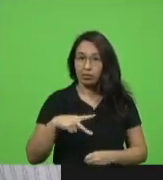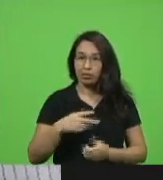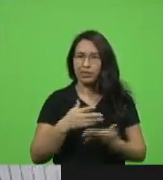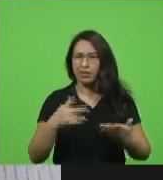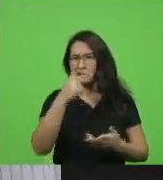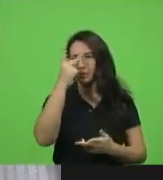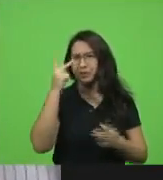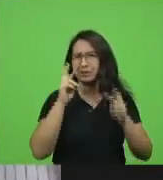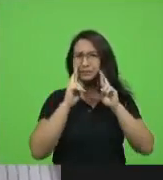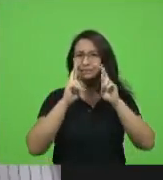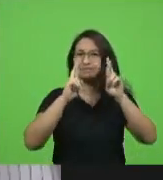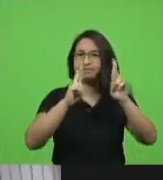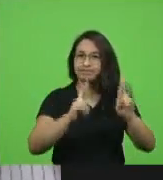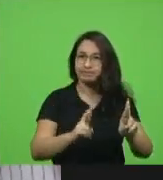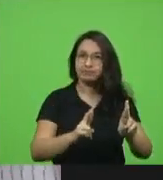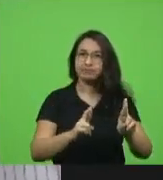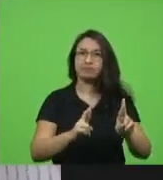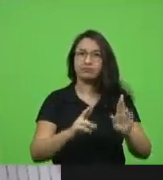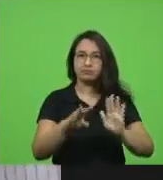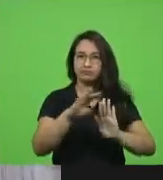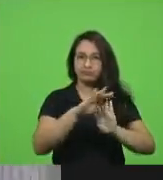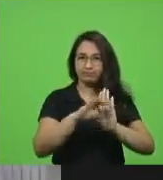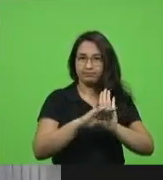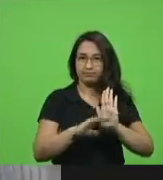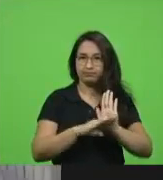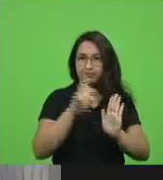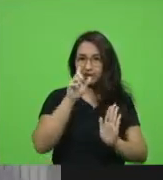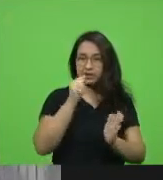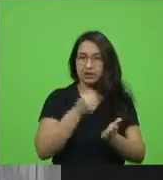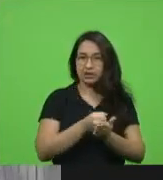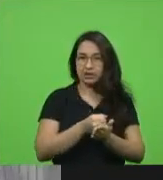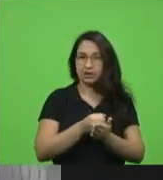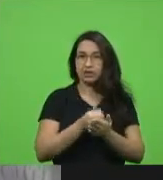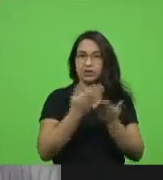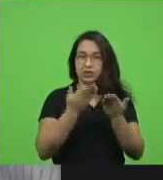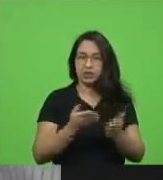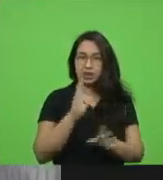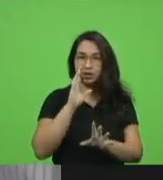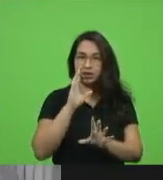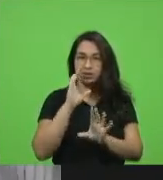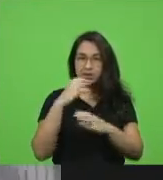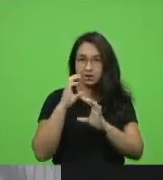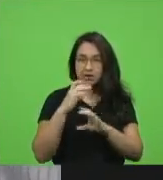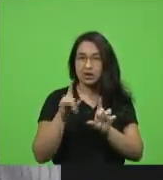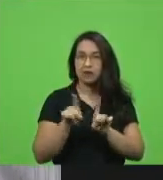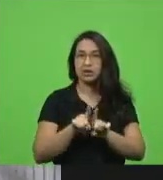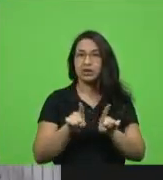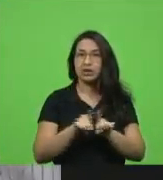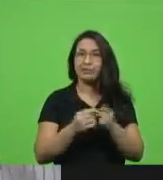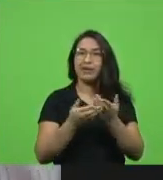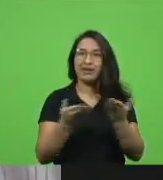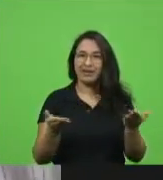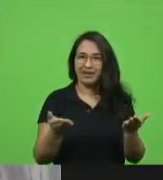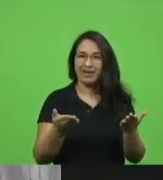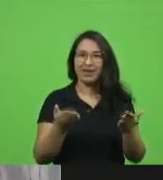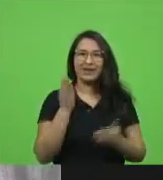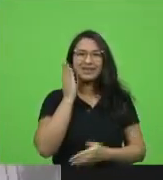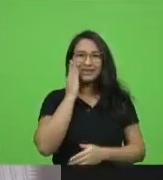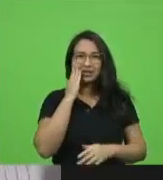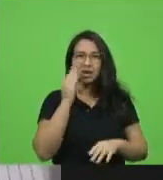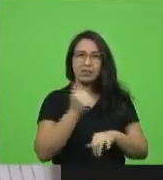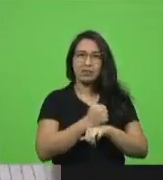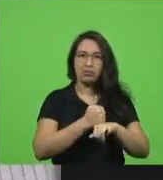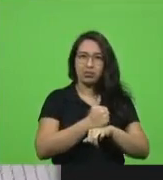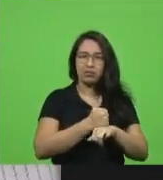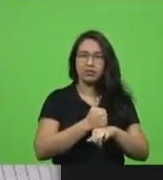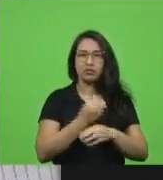aquilo que for determinado pela ciência por aqueles que conhecem aqueles que sabem o que é a